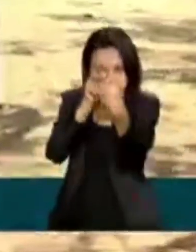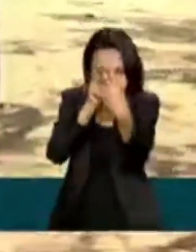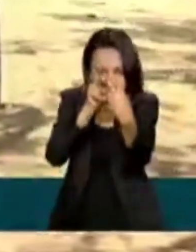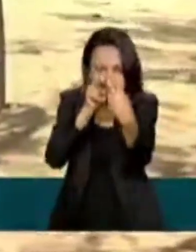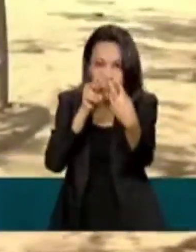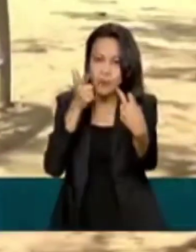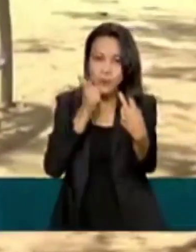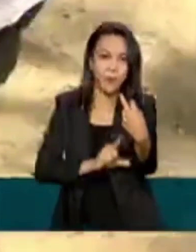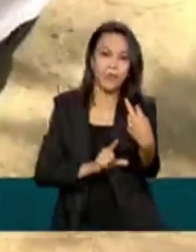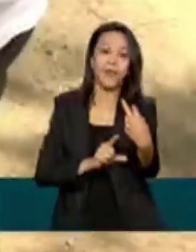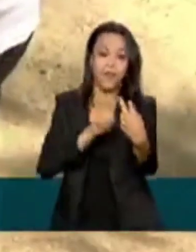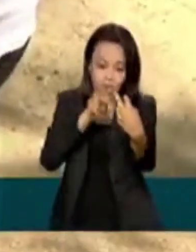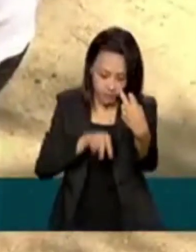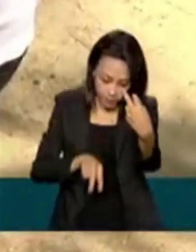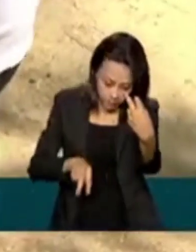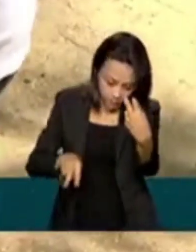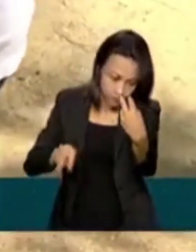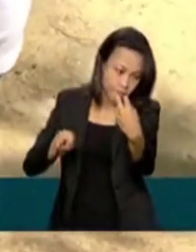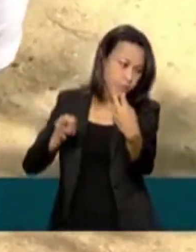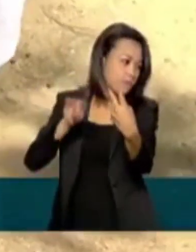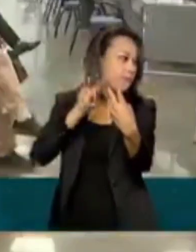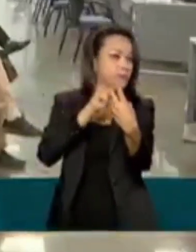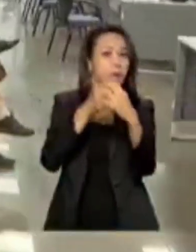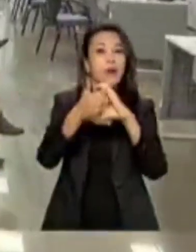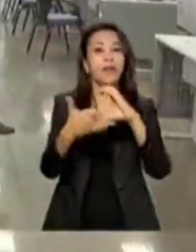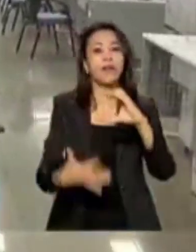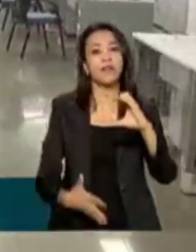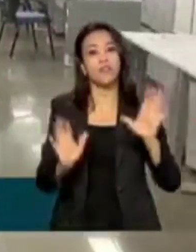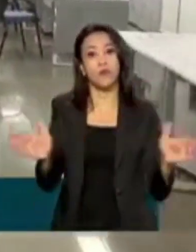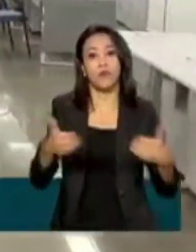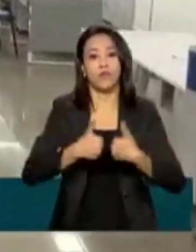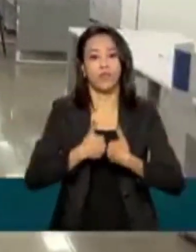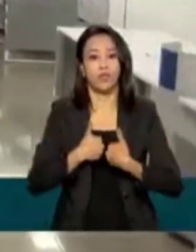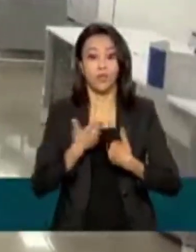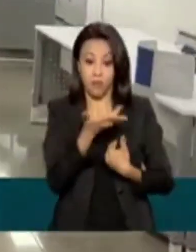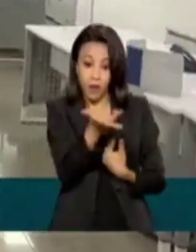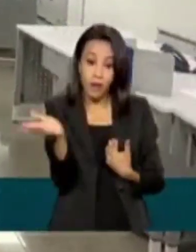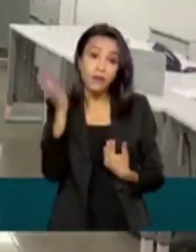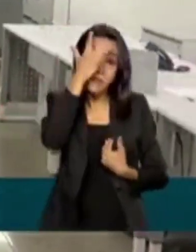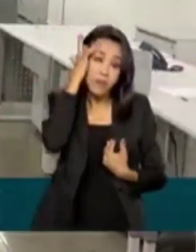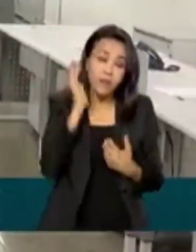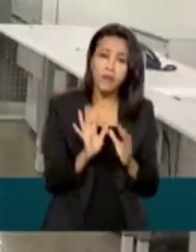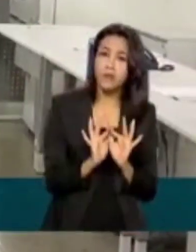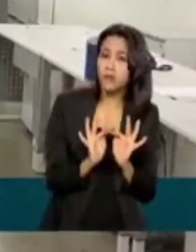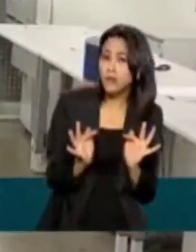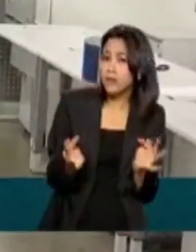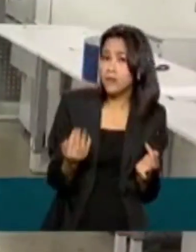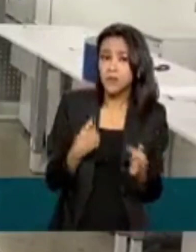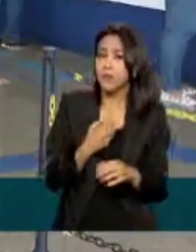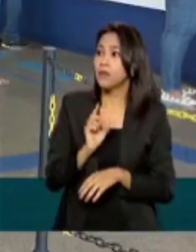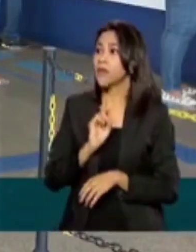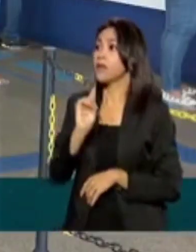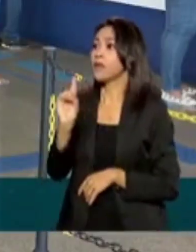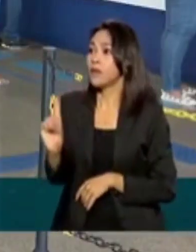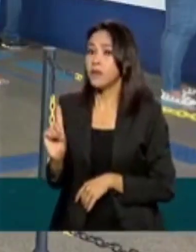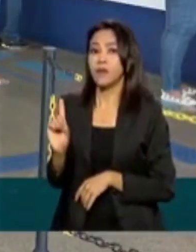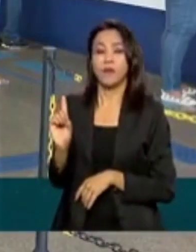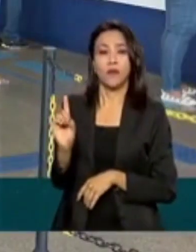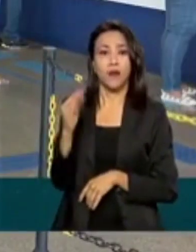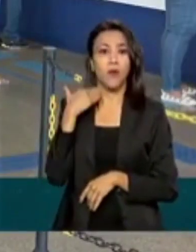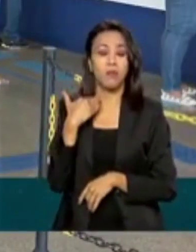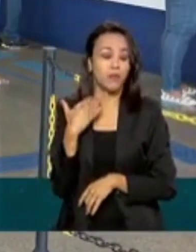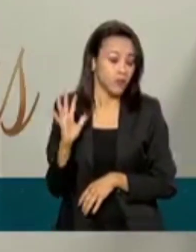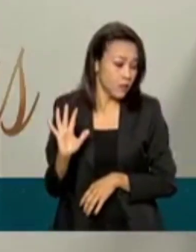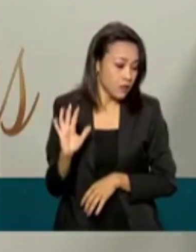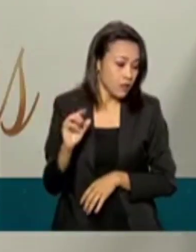características do transtorno do espectro autista. Para essas pessoas, tarefas simples, como ir ao banco, são um verdadeiro